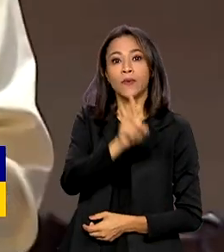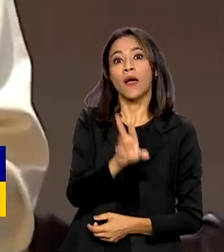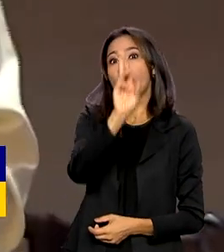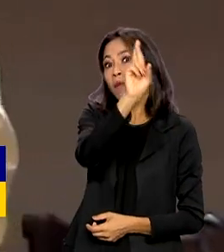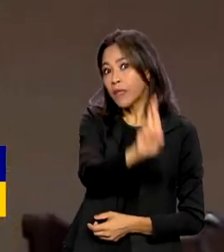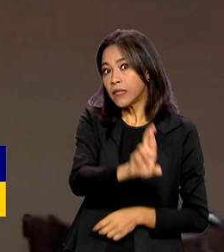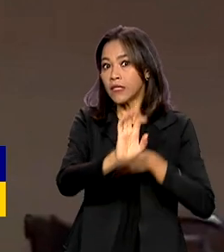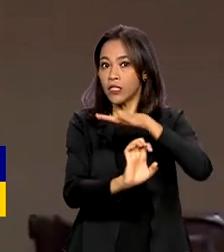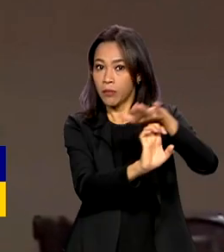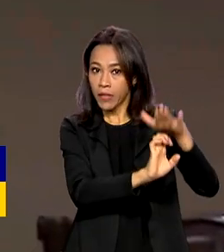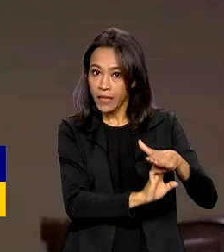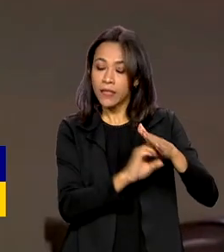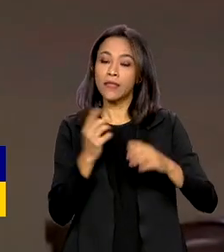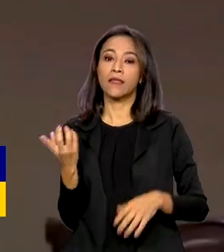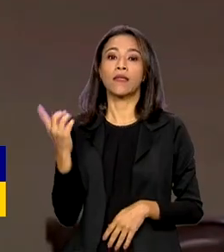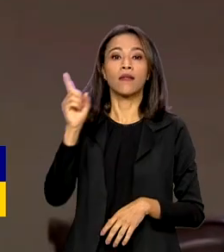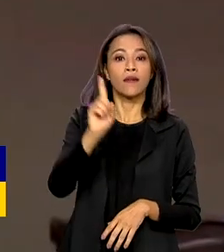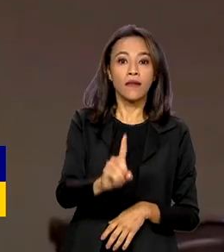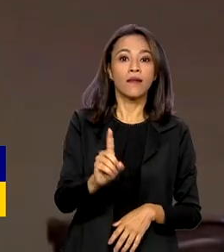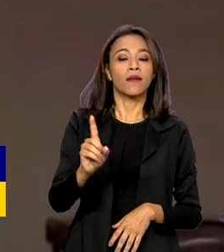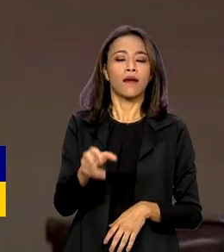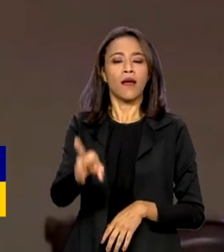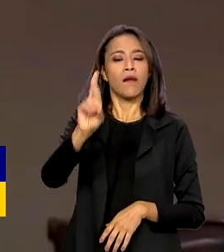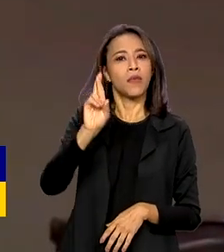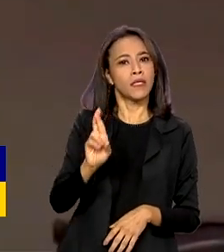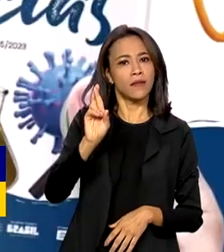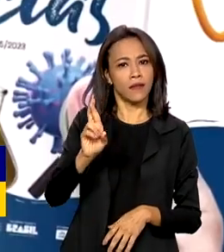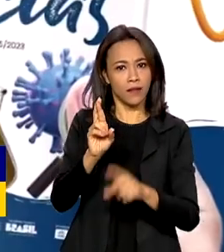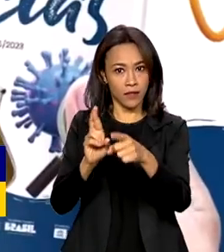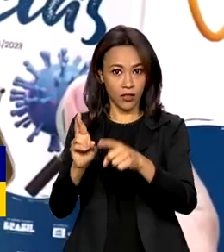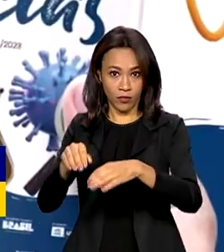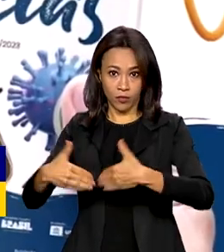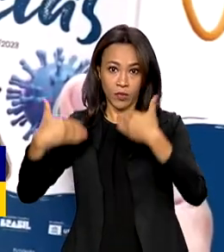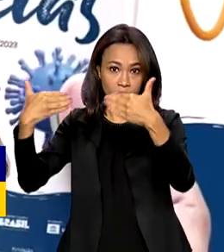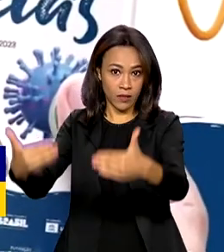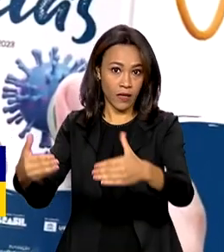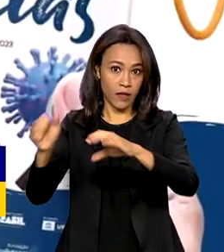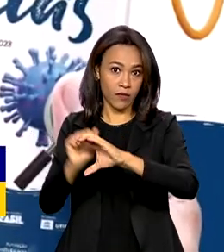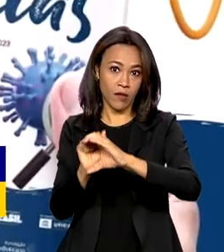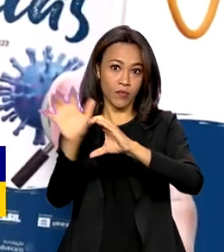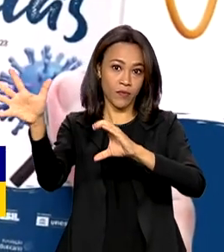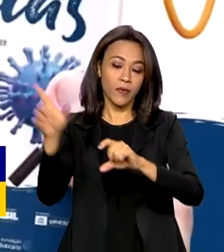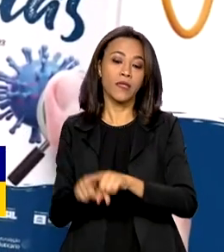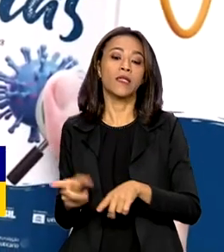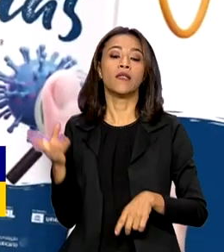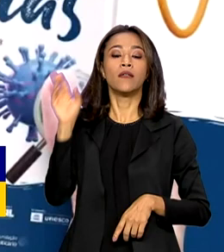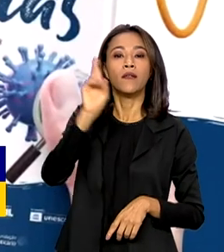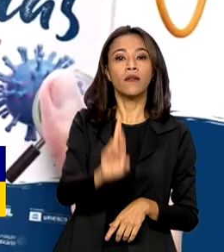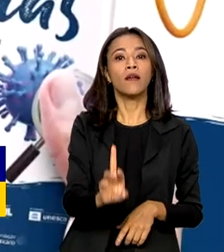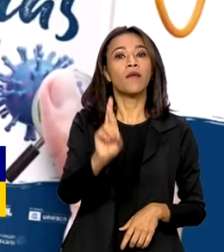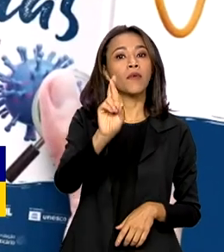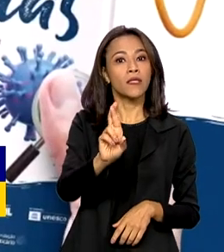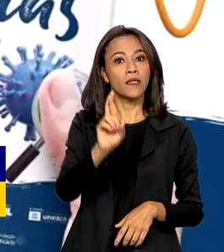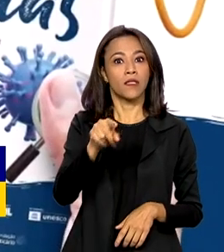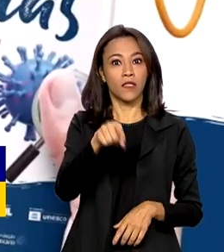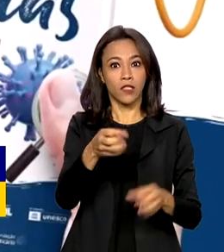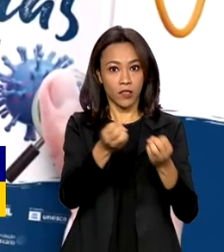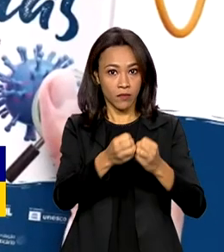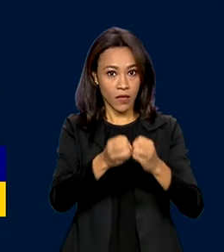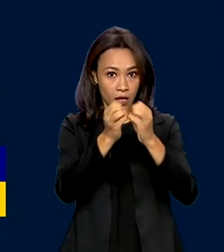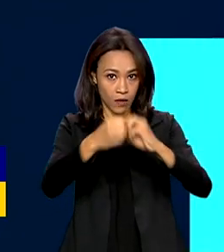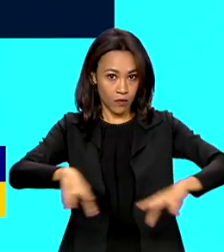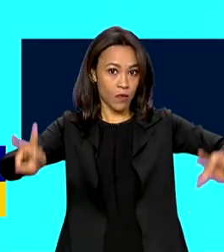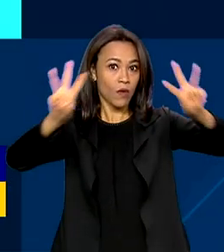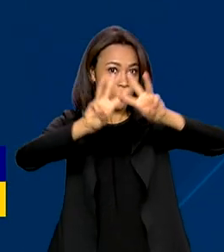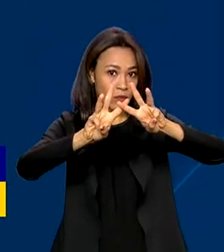privada, do Ministério da Ciência, Tecnologia e Inovação e da Organização das Nações Unidas, a ONU.